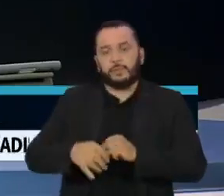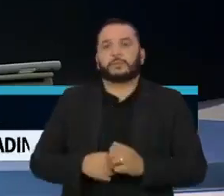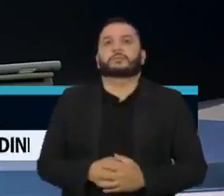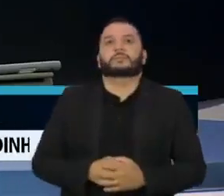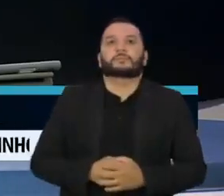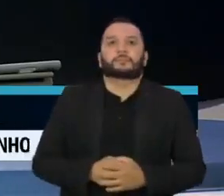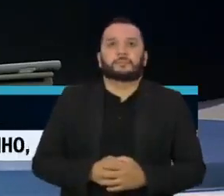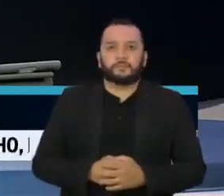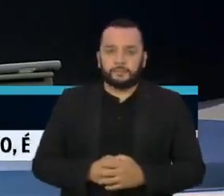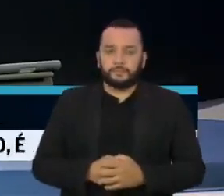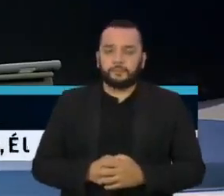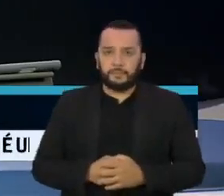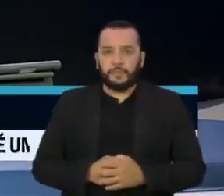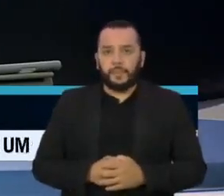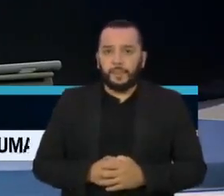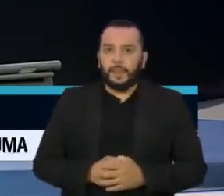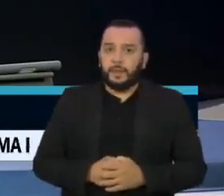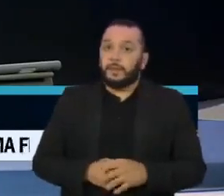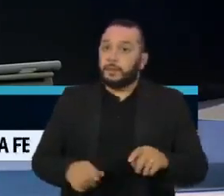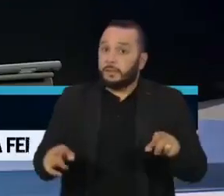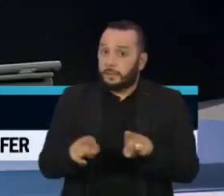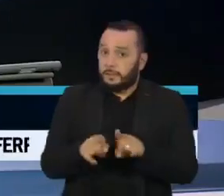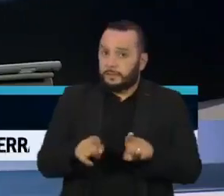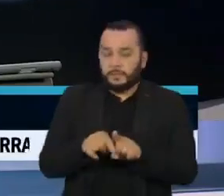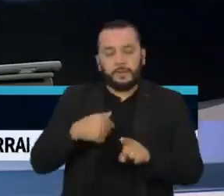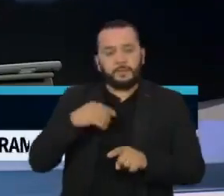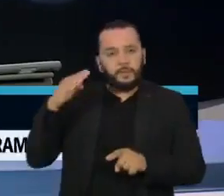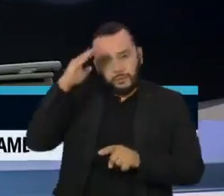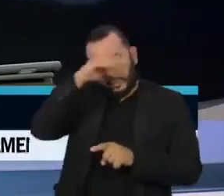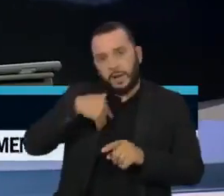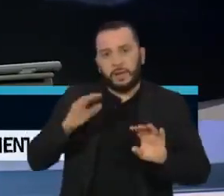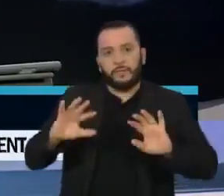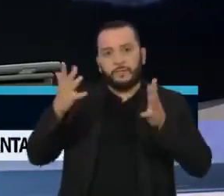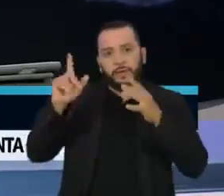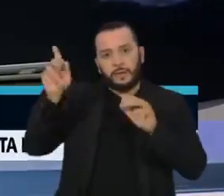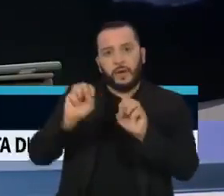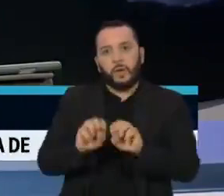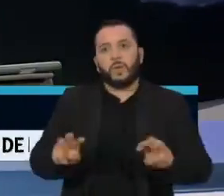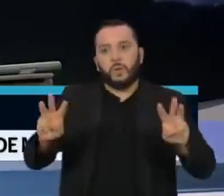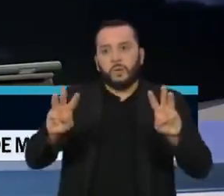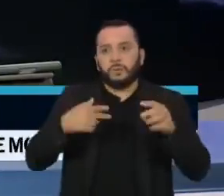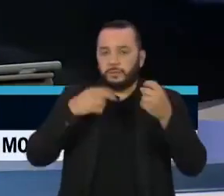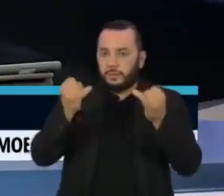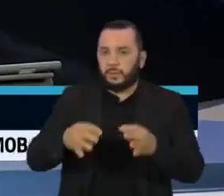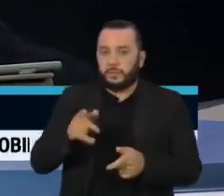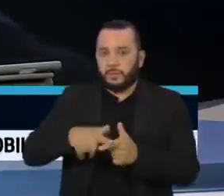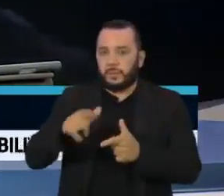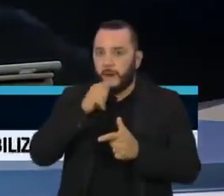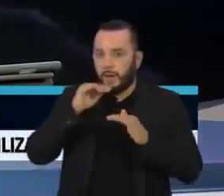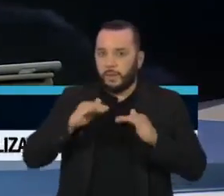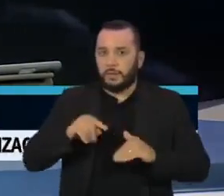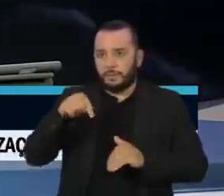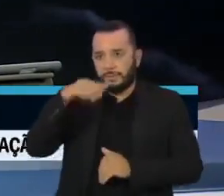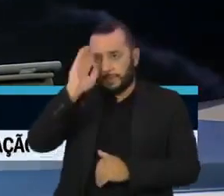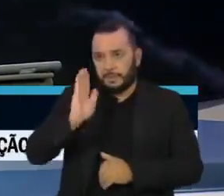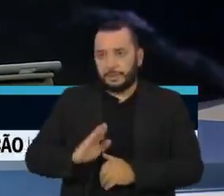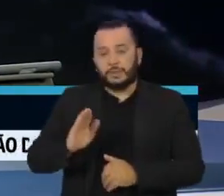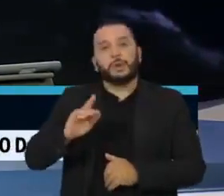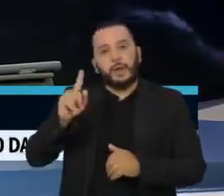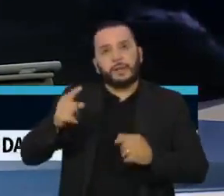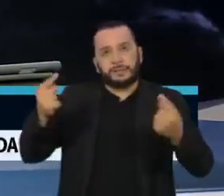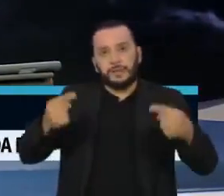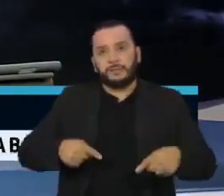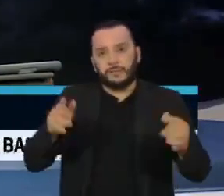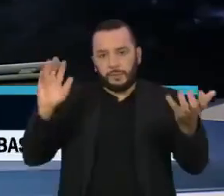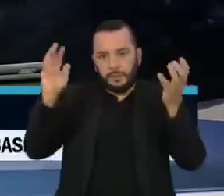O presidente Jair Bolsonaro participou hoje de um evento na ONU em que declarou que a crise hídrica do Brasil é um exemplo de desafio